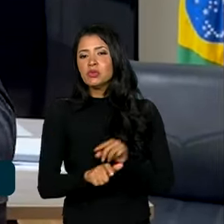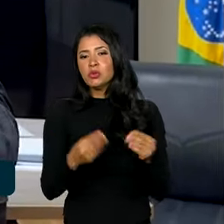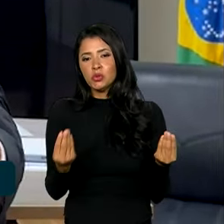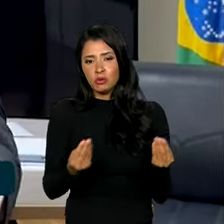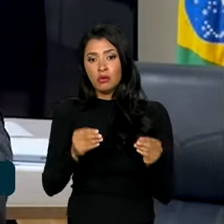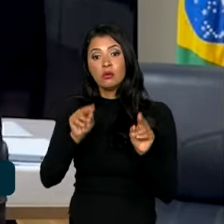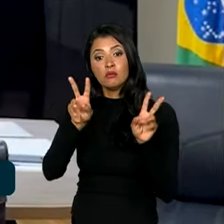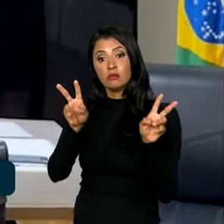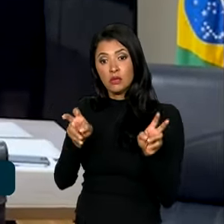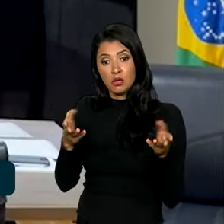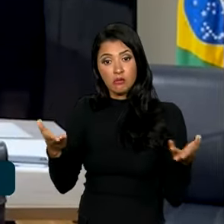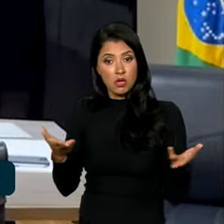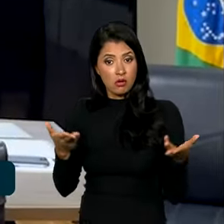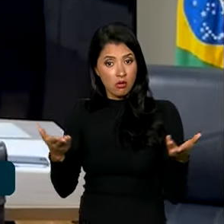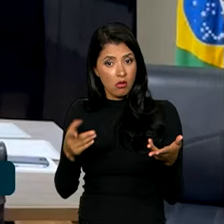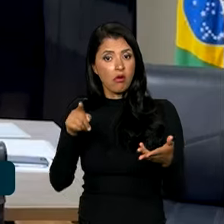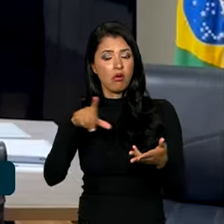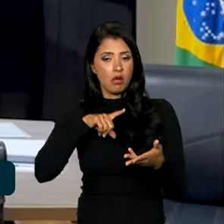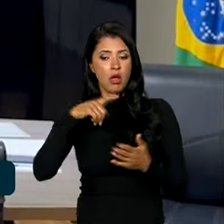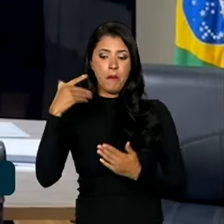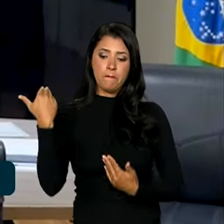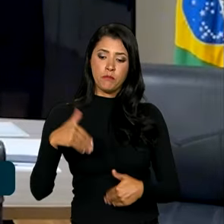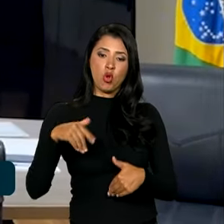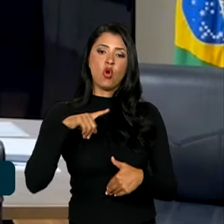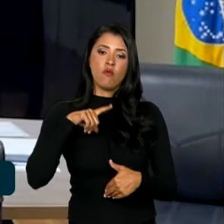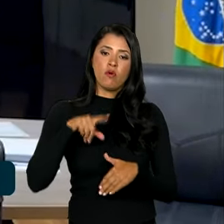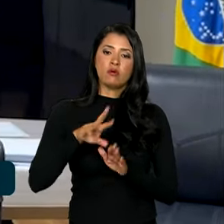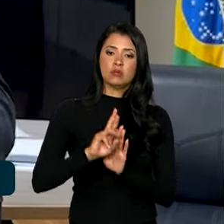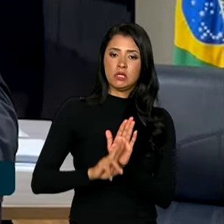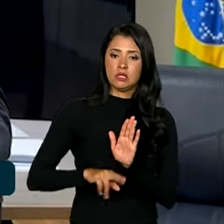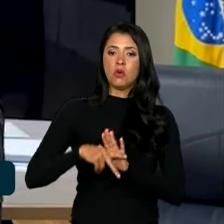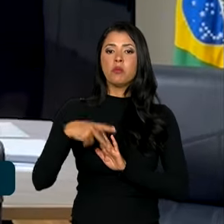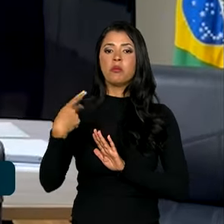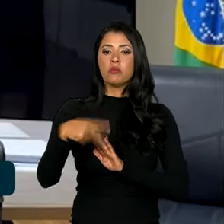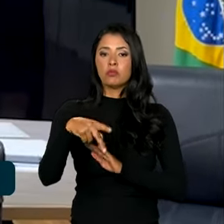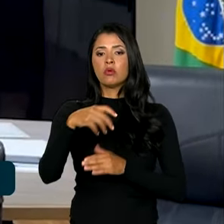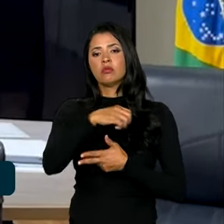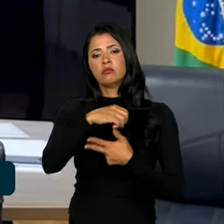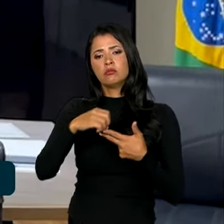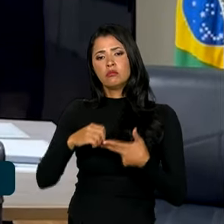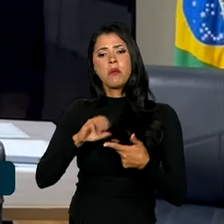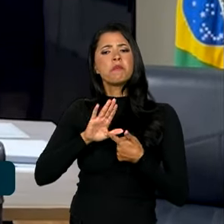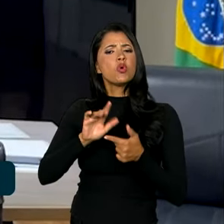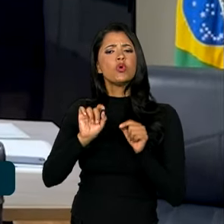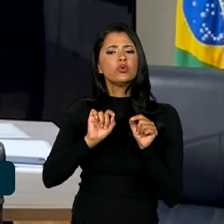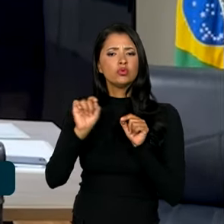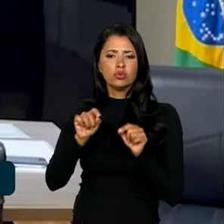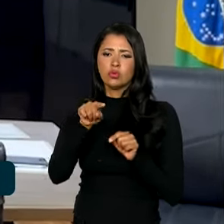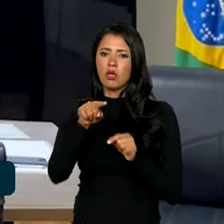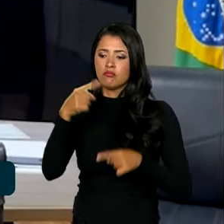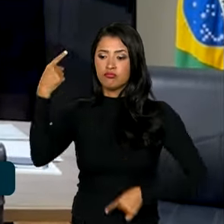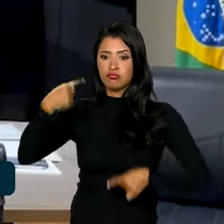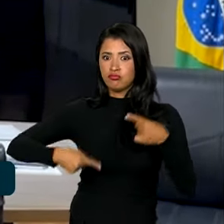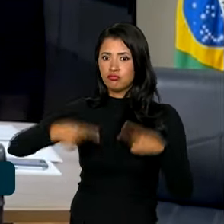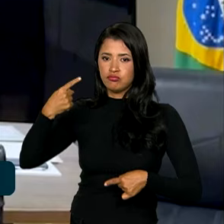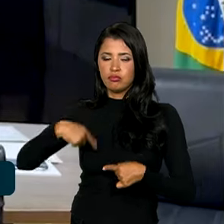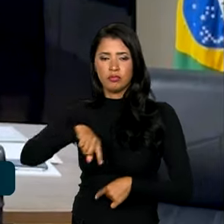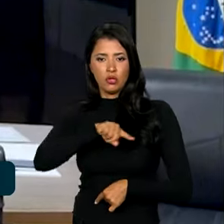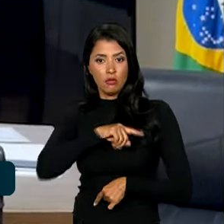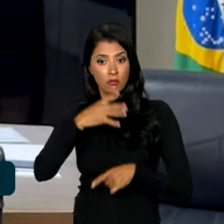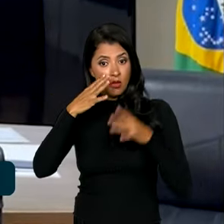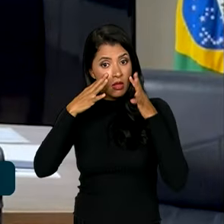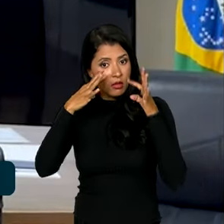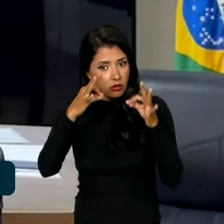tema é agora levado na prova da redação do Enem, coloca para o Brasil um bom debate. Vamos estar